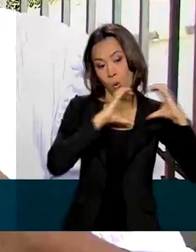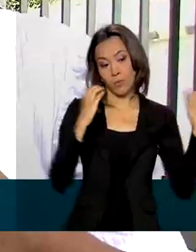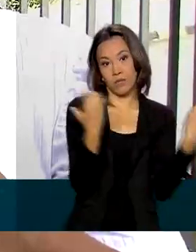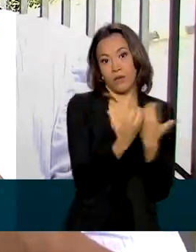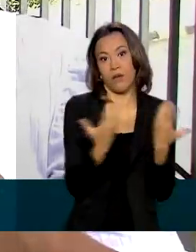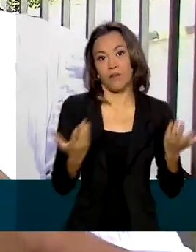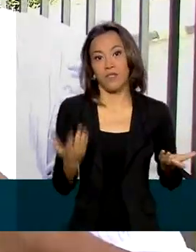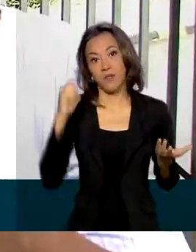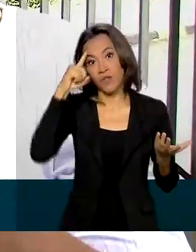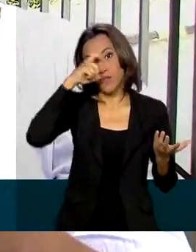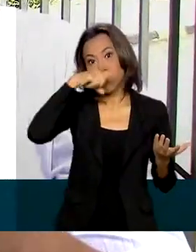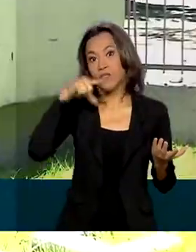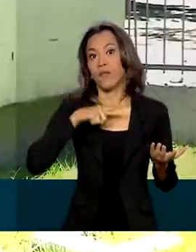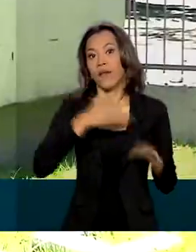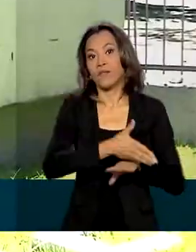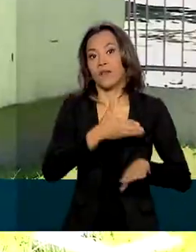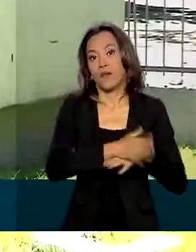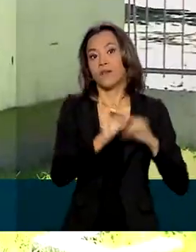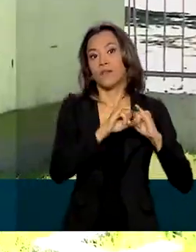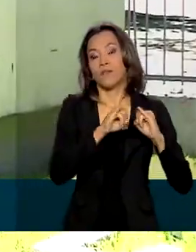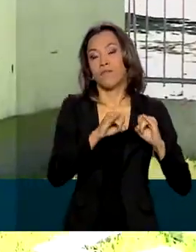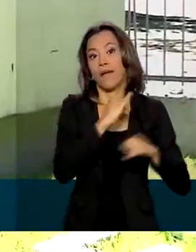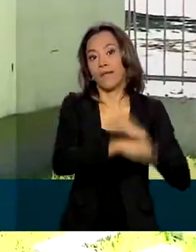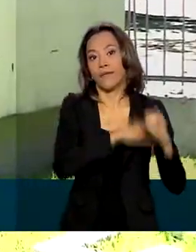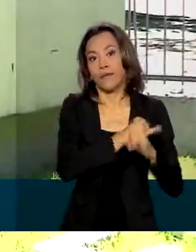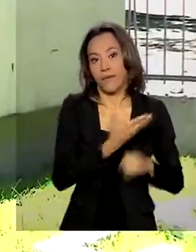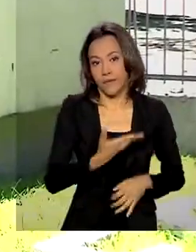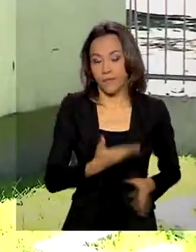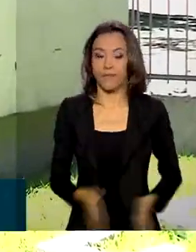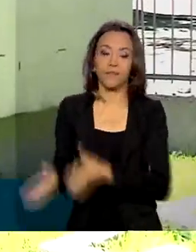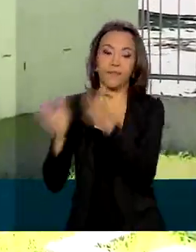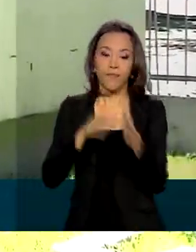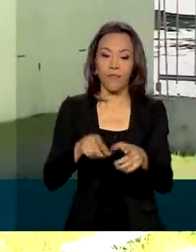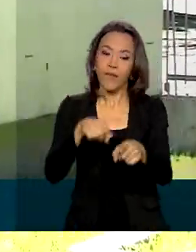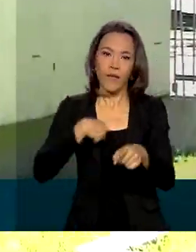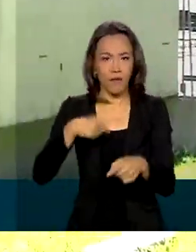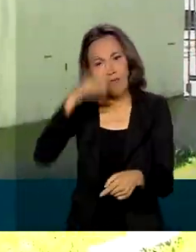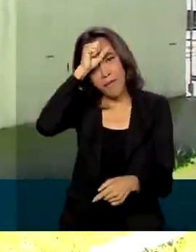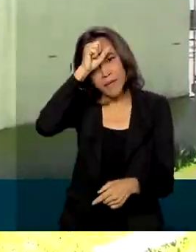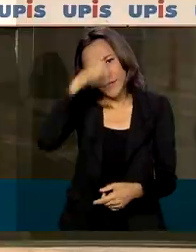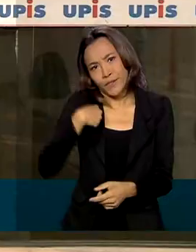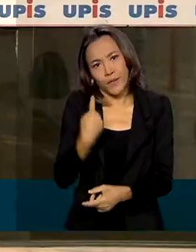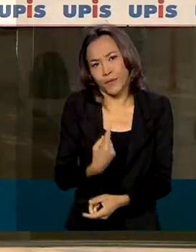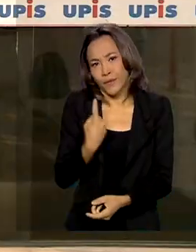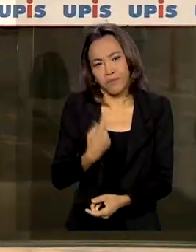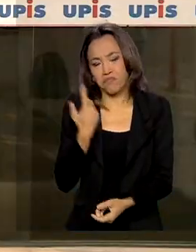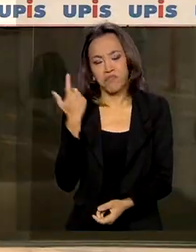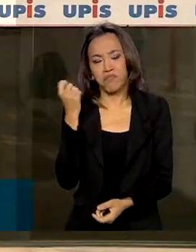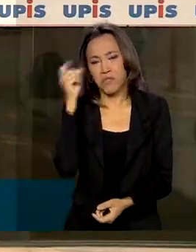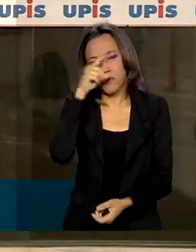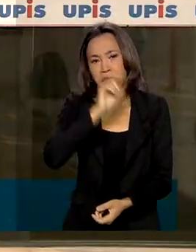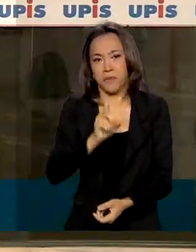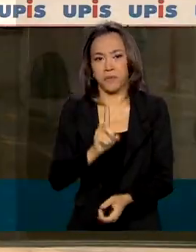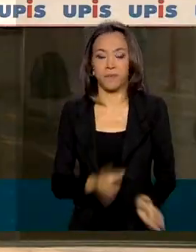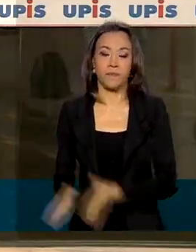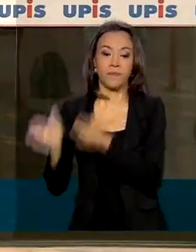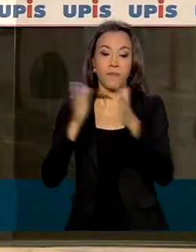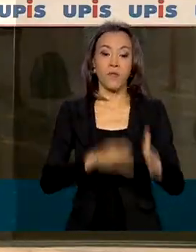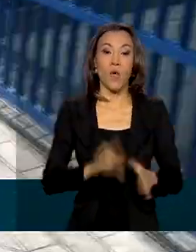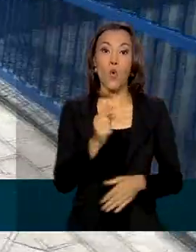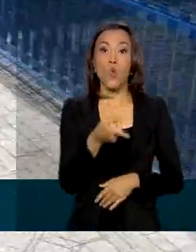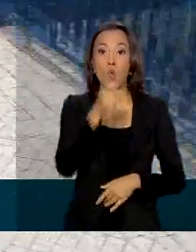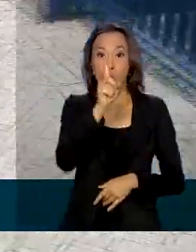então dificilmente a gente tem acesso. Para mim foi fácil, sempre tive o costume de aprender sozinho mesmo, não tive muita dificuldade não. Há uma da tarde, os portões foram